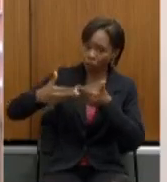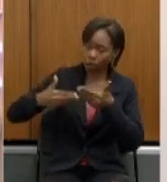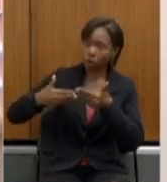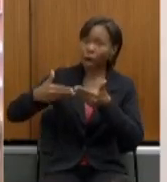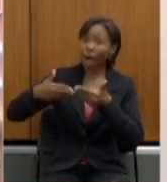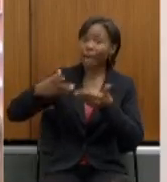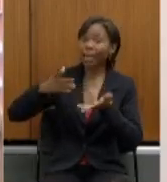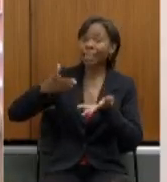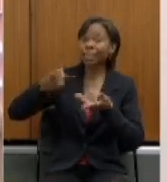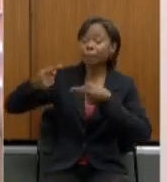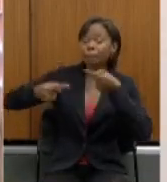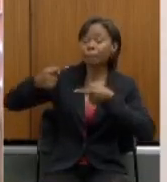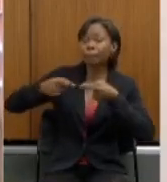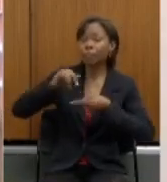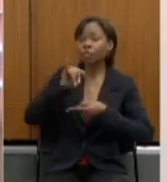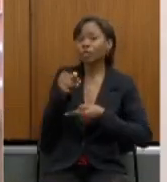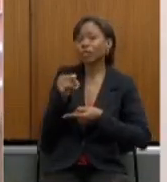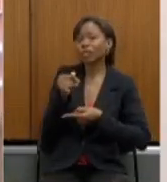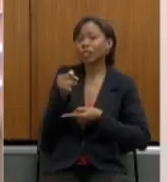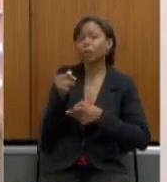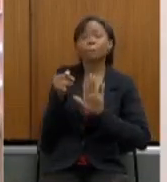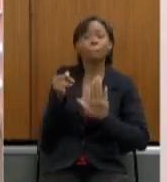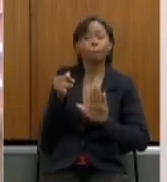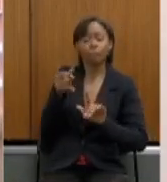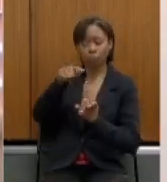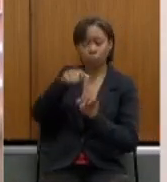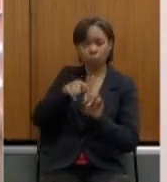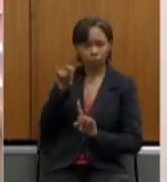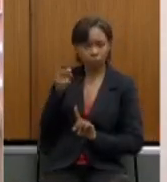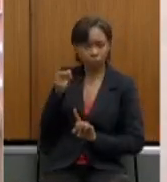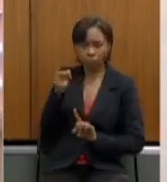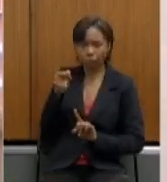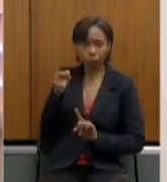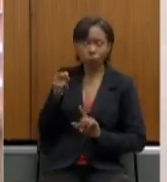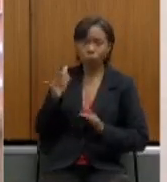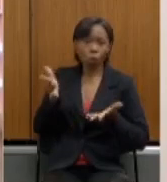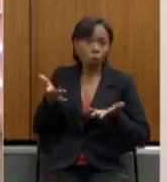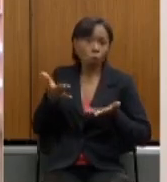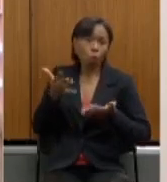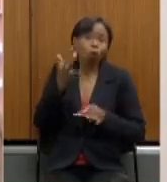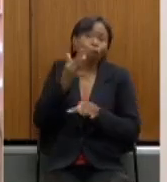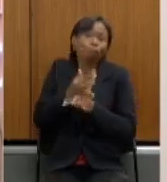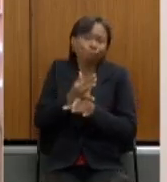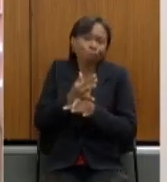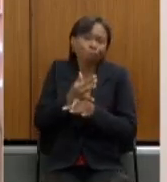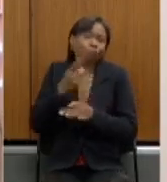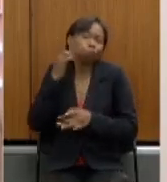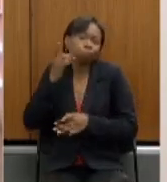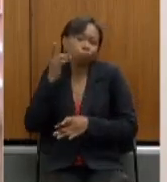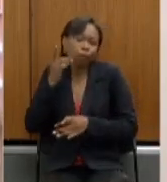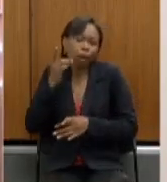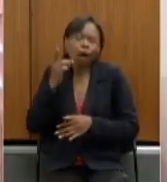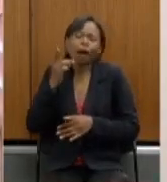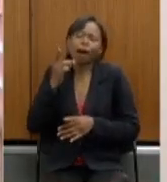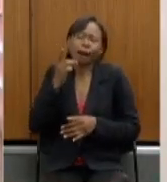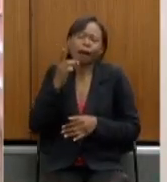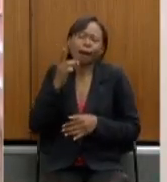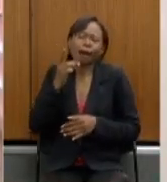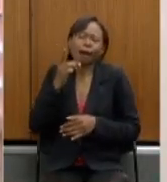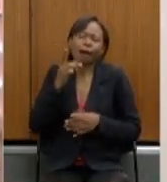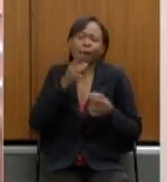janeiro como janeiro é recesso dos deputados todos os deputados foram acusados de terem vendido eu